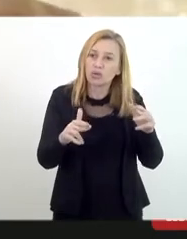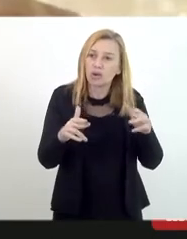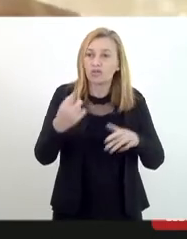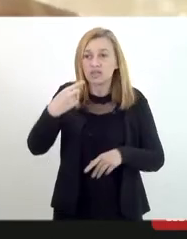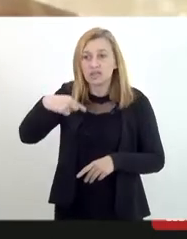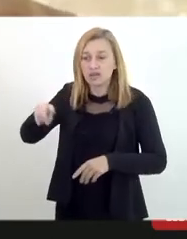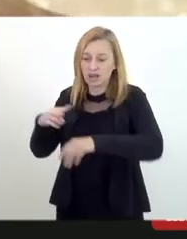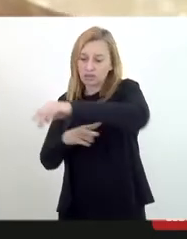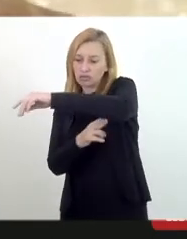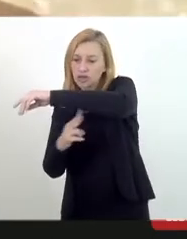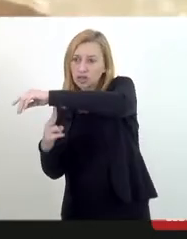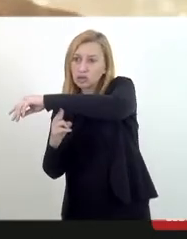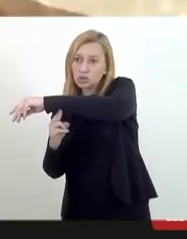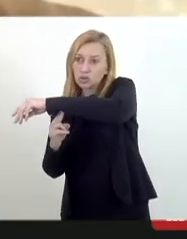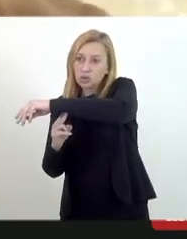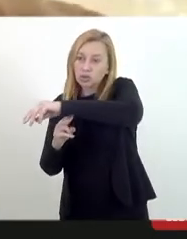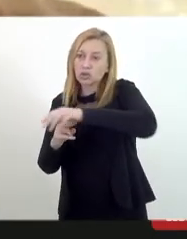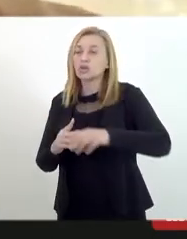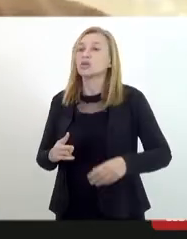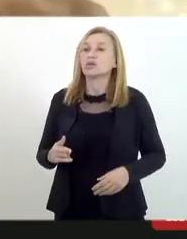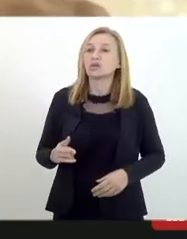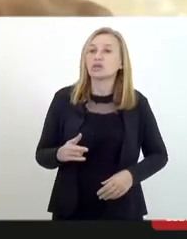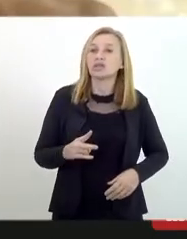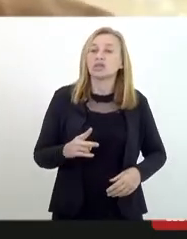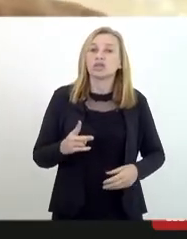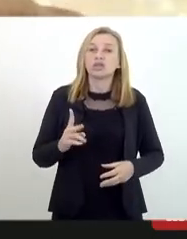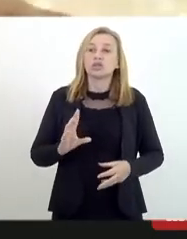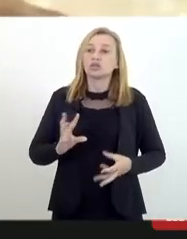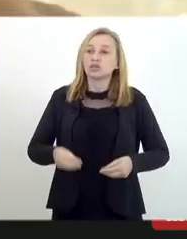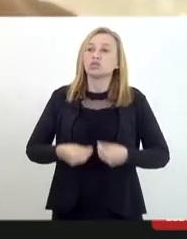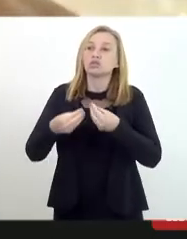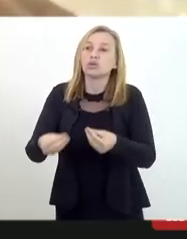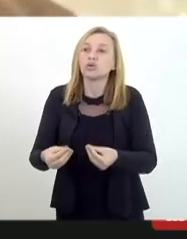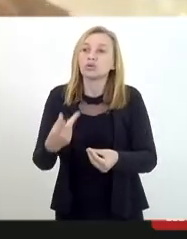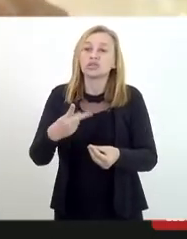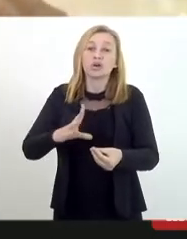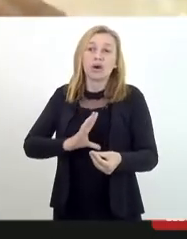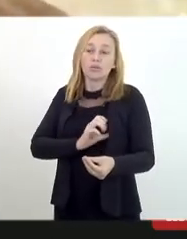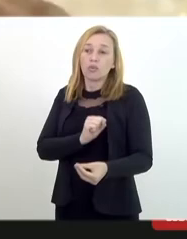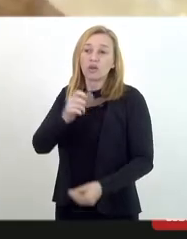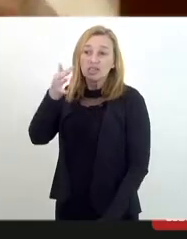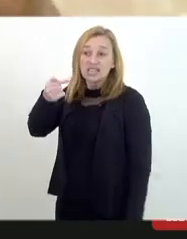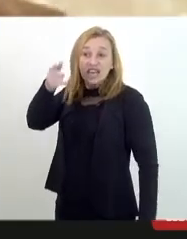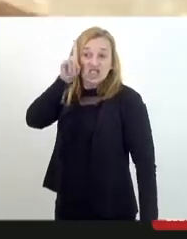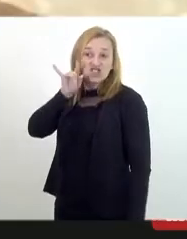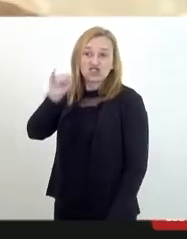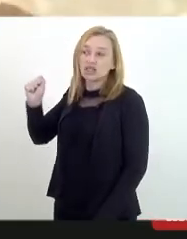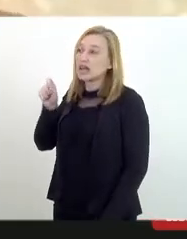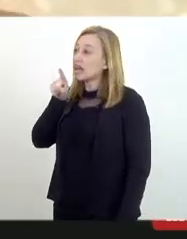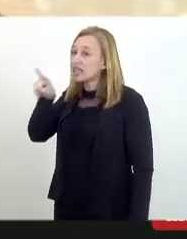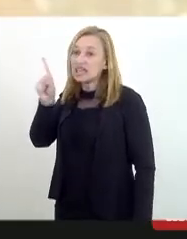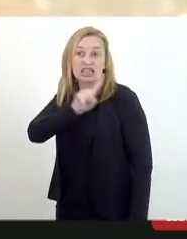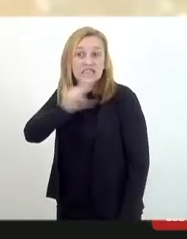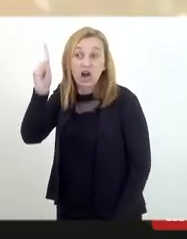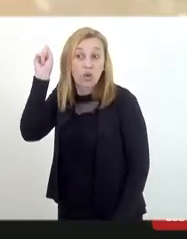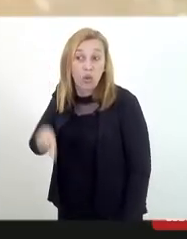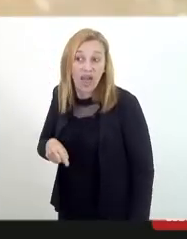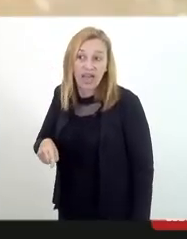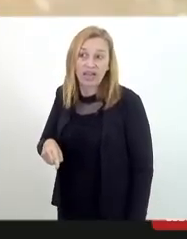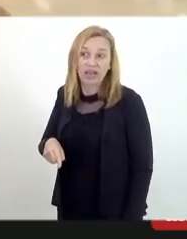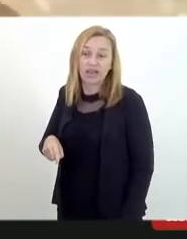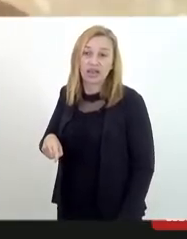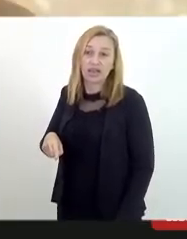viaduto, não é, Márcio? Trago o seu amor, vovó Maria Conca, traz seu amor em sete dias, aquilo não é um bandista.